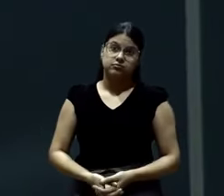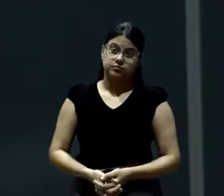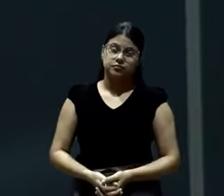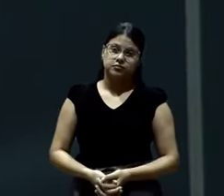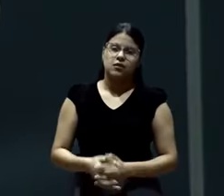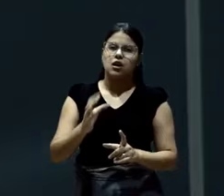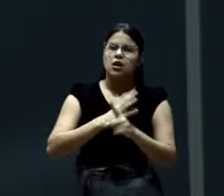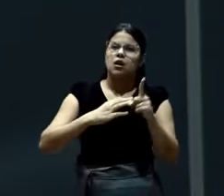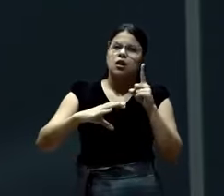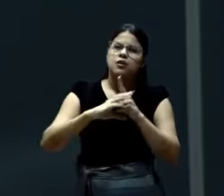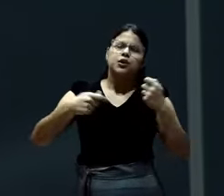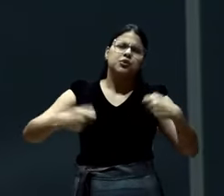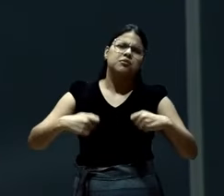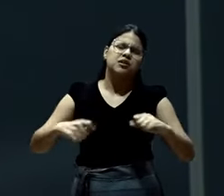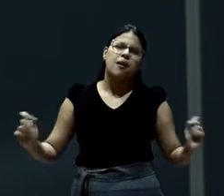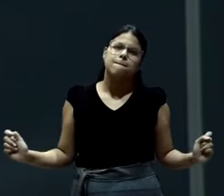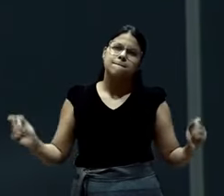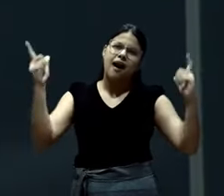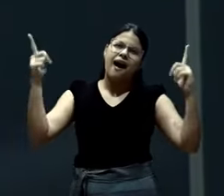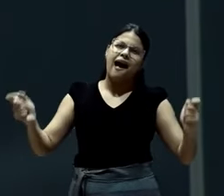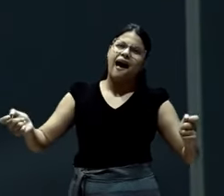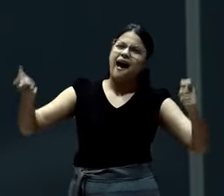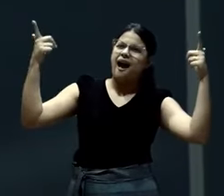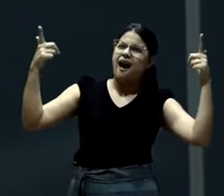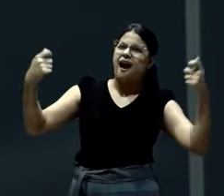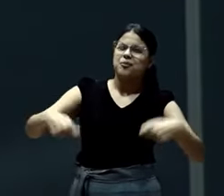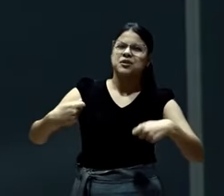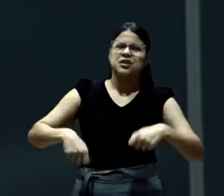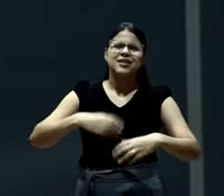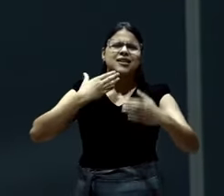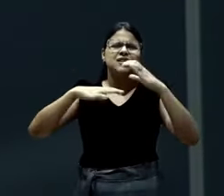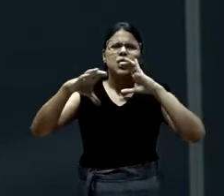Cada culto tem que ser um espetáculo. Tem que ter um artista diferente.